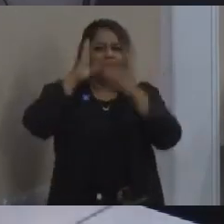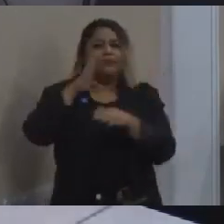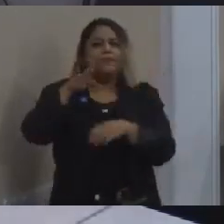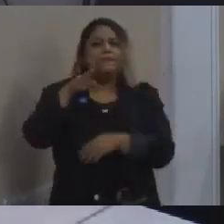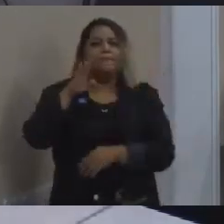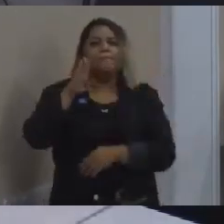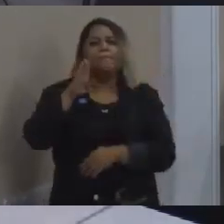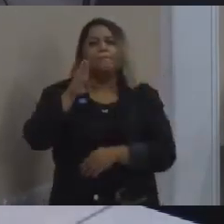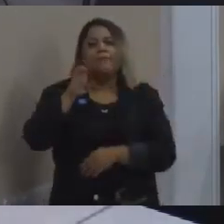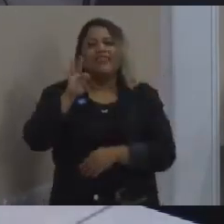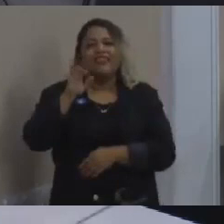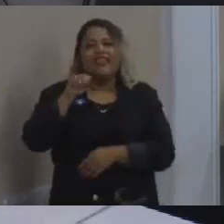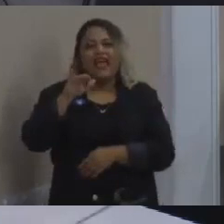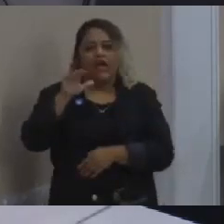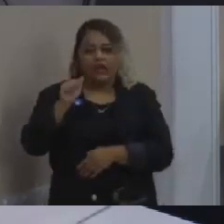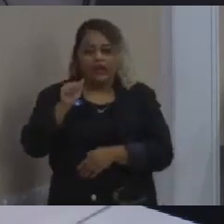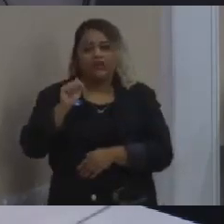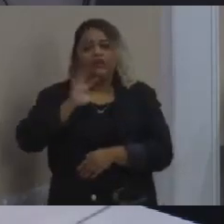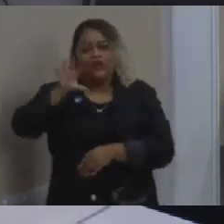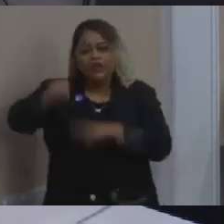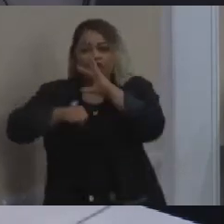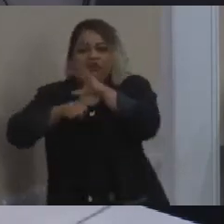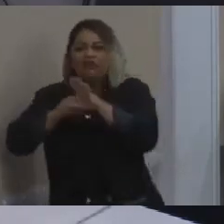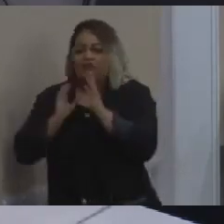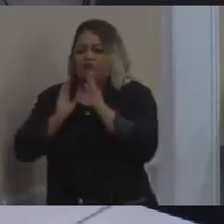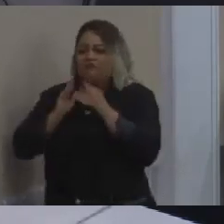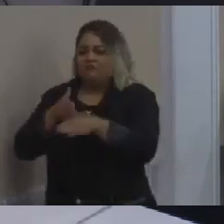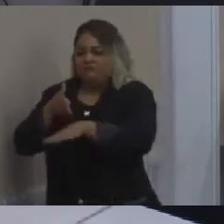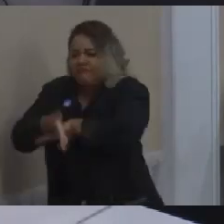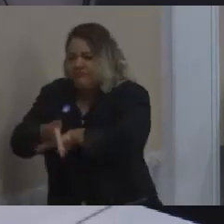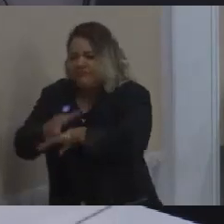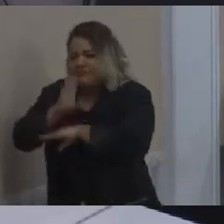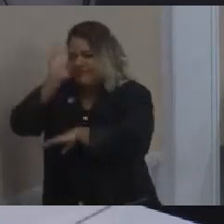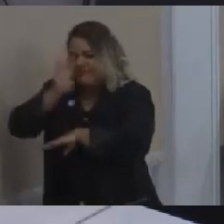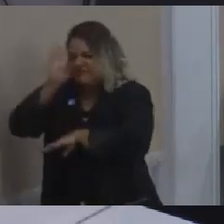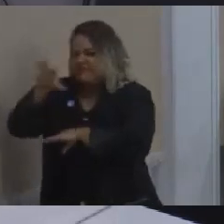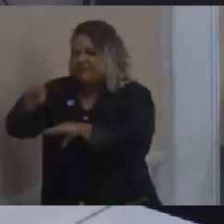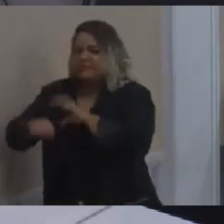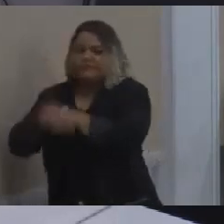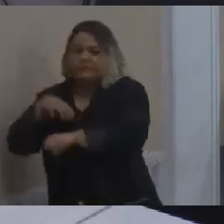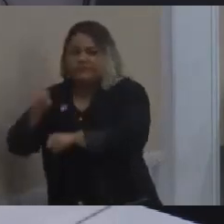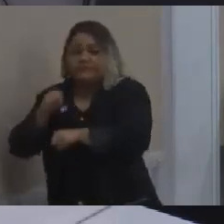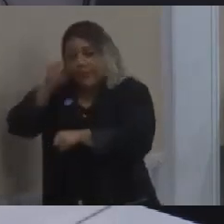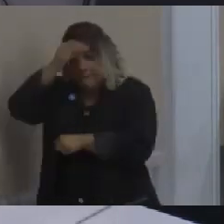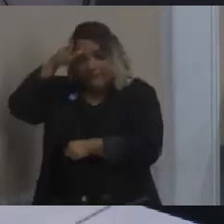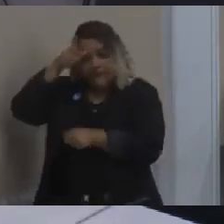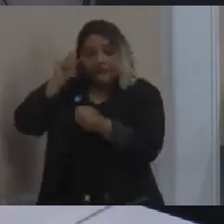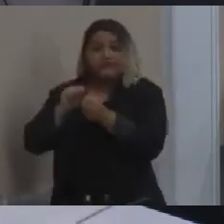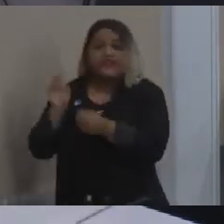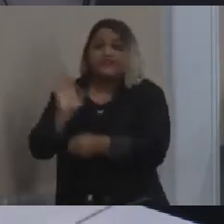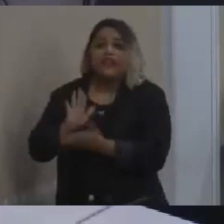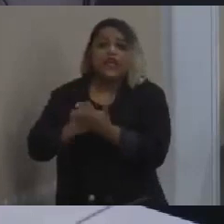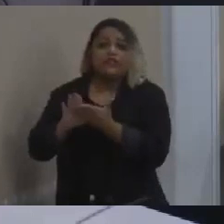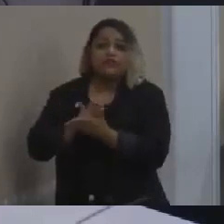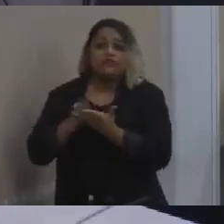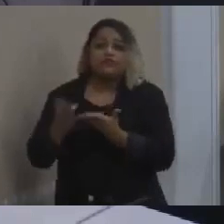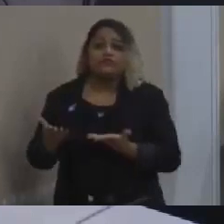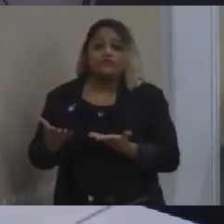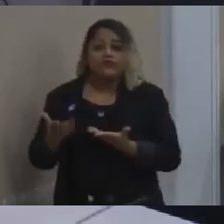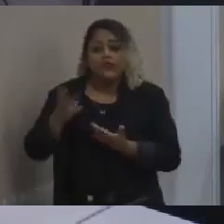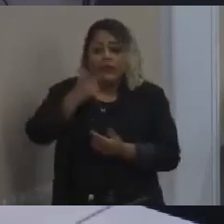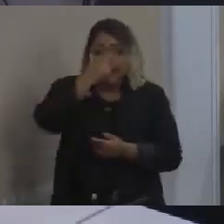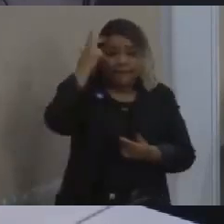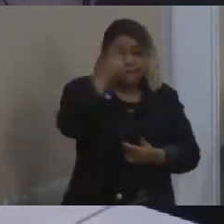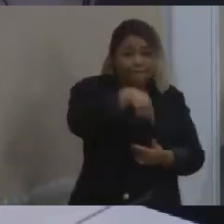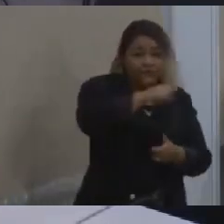de forma artificial. O a Prefeitura está fazendo? Agora, tem gente que está negociando espaços nessas ocupações